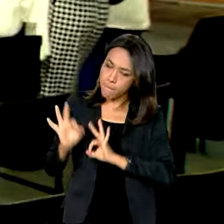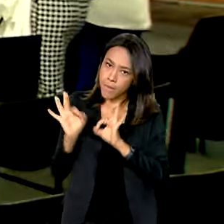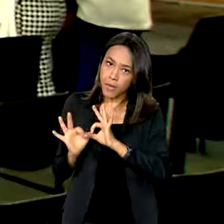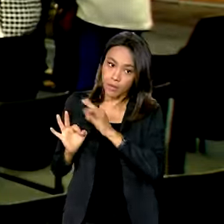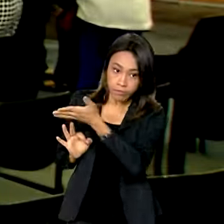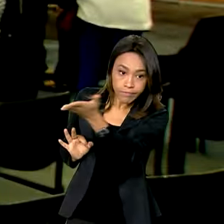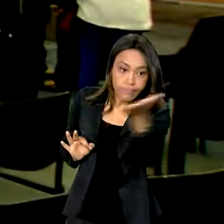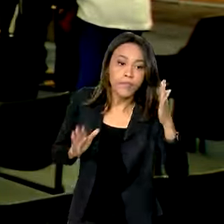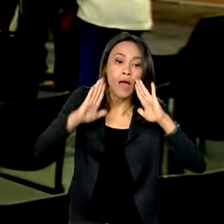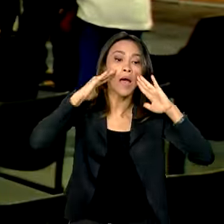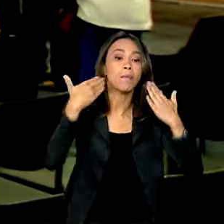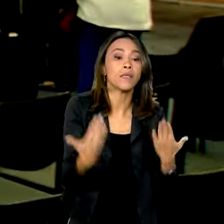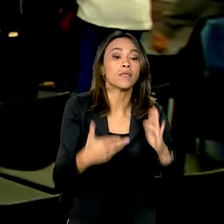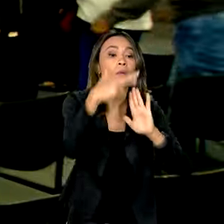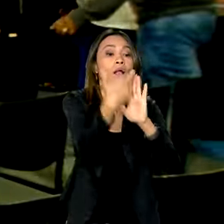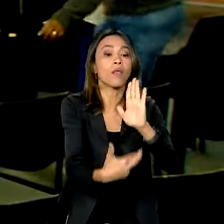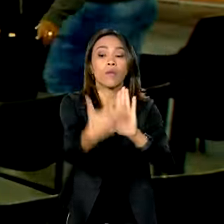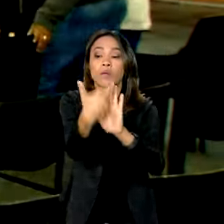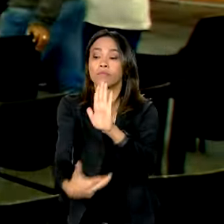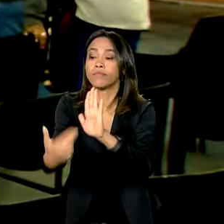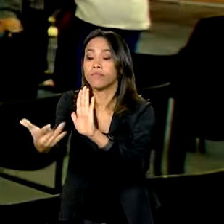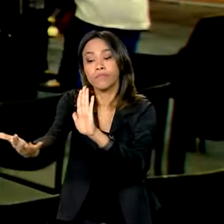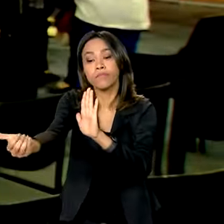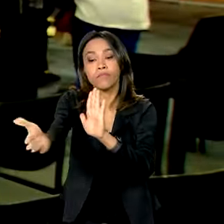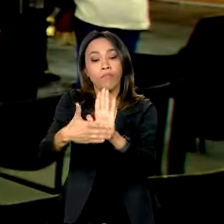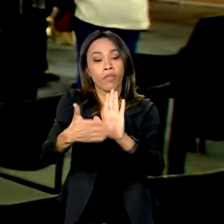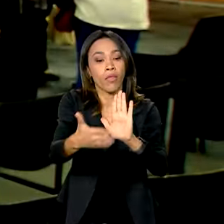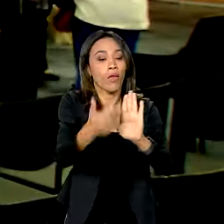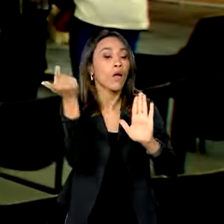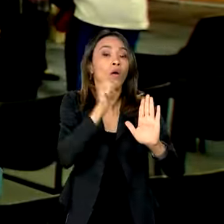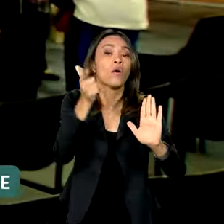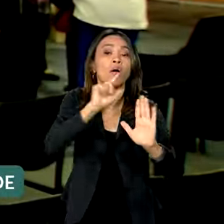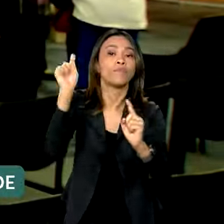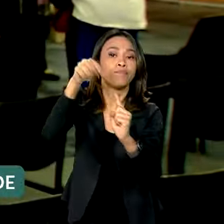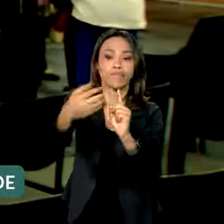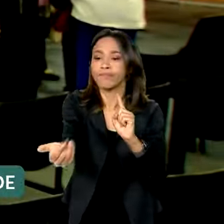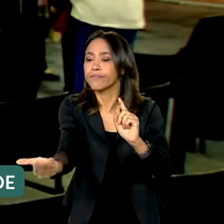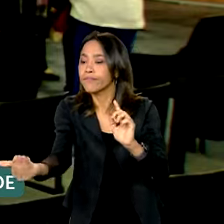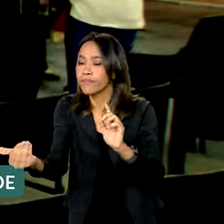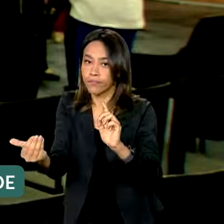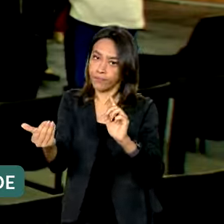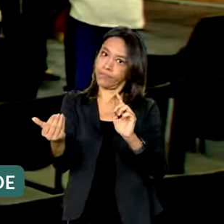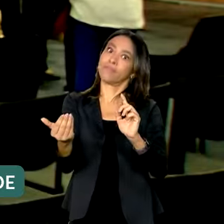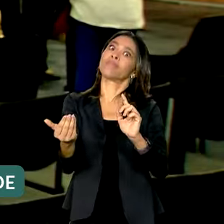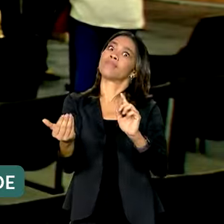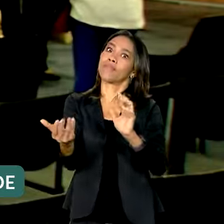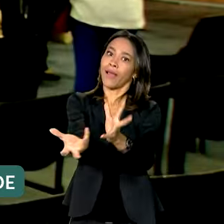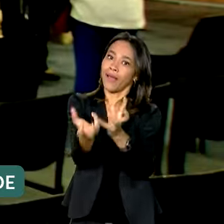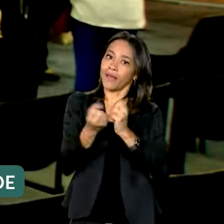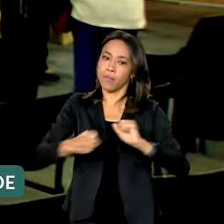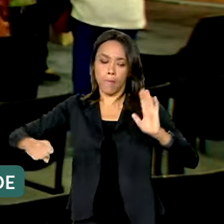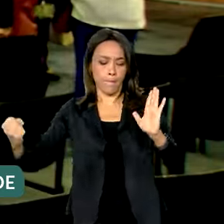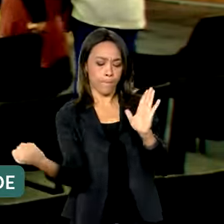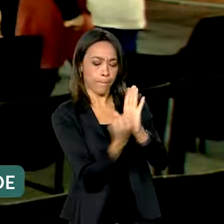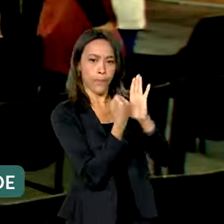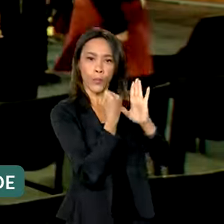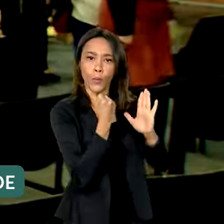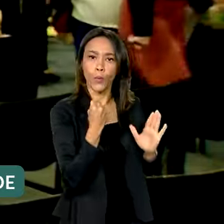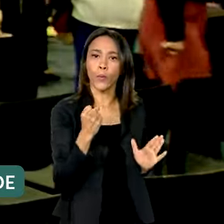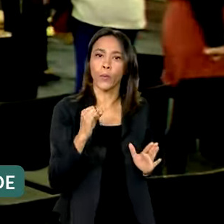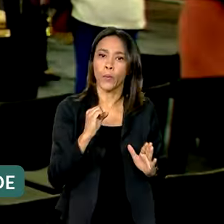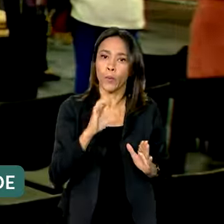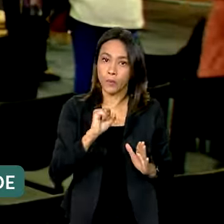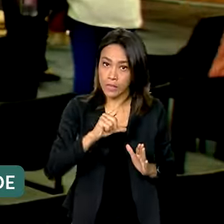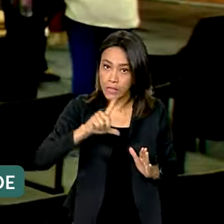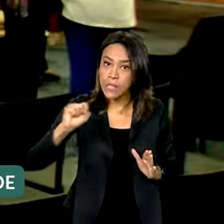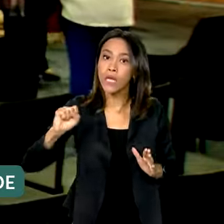deverão apresentar um relatório final com os resultados alcançados. E para receber o selo pró-equidade de gênero